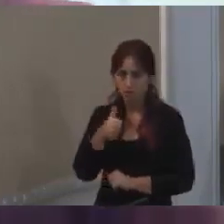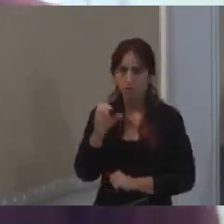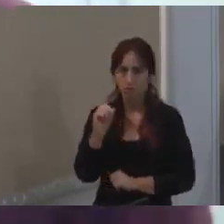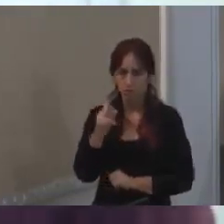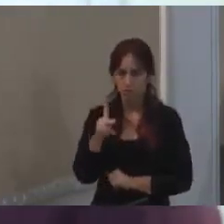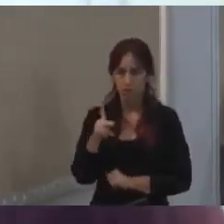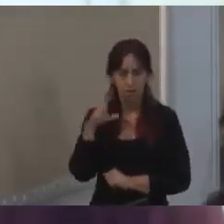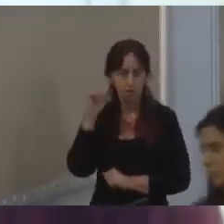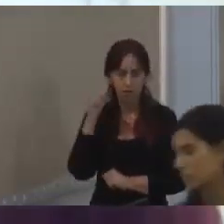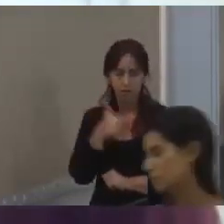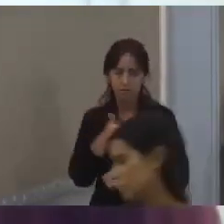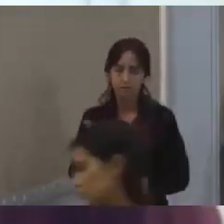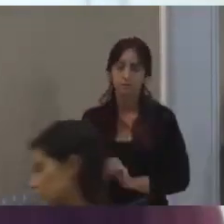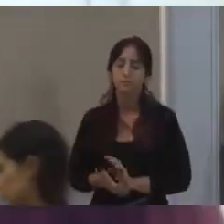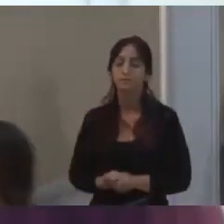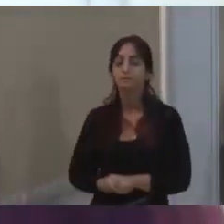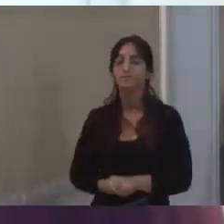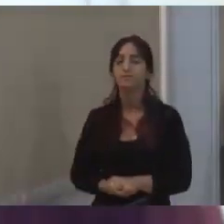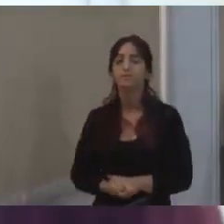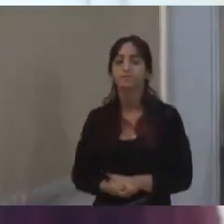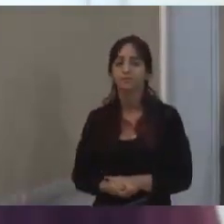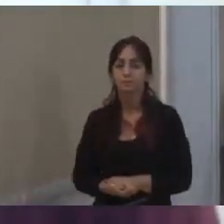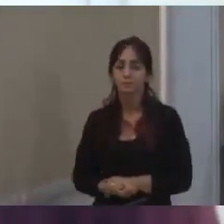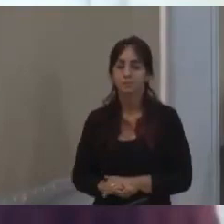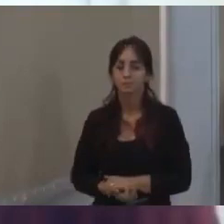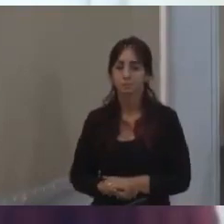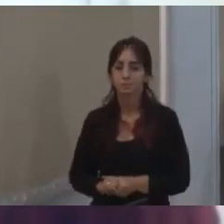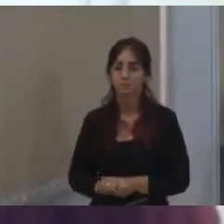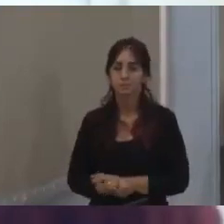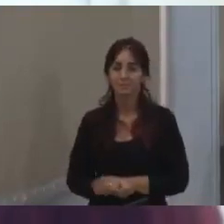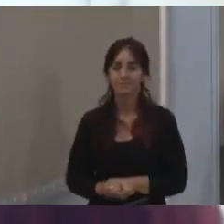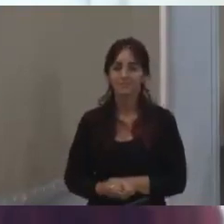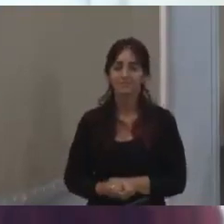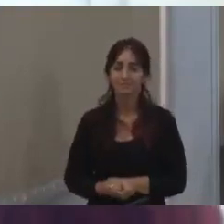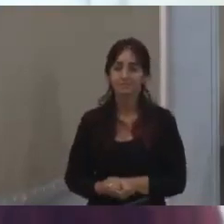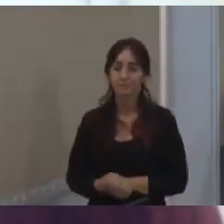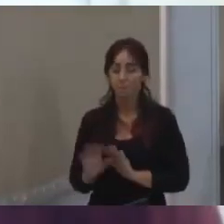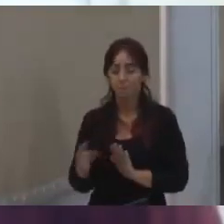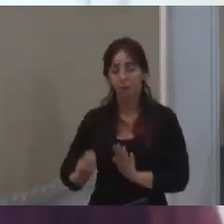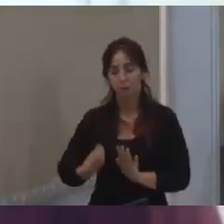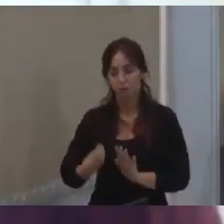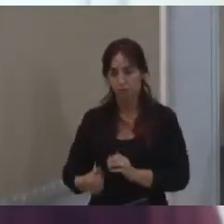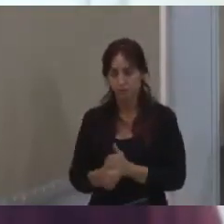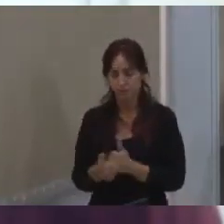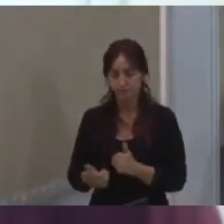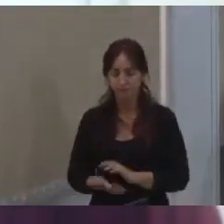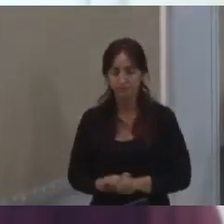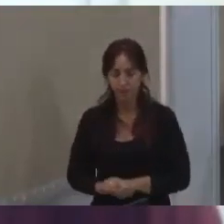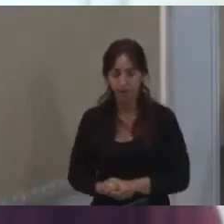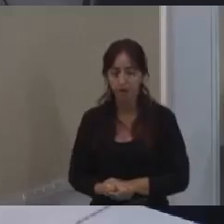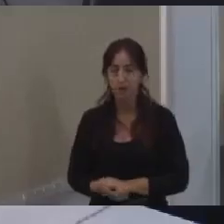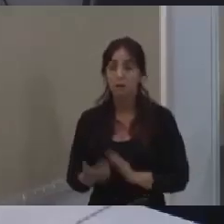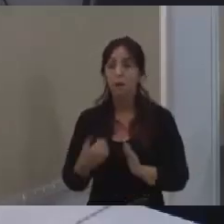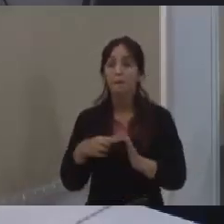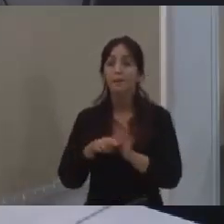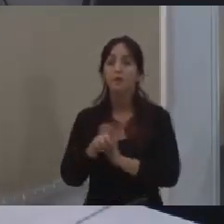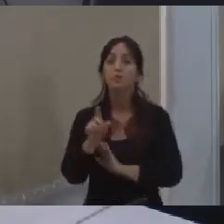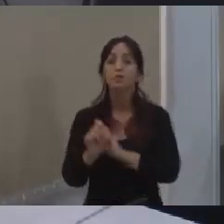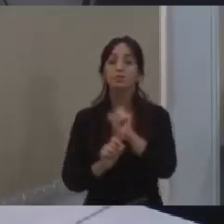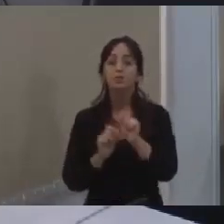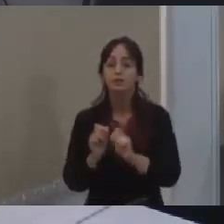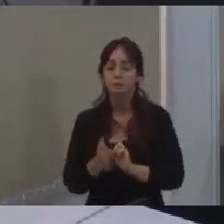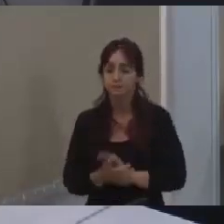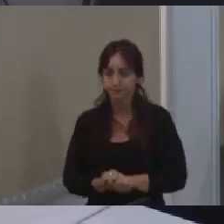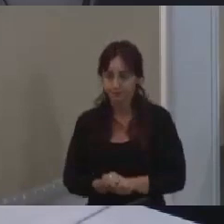ouvindo. Agora Ficou verdinha a conexão dela, então funciona. Vamos lá. A minha pergunta é que